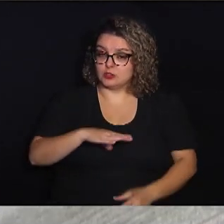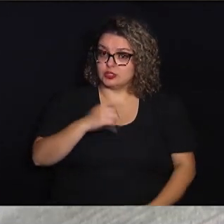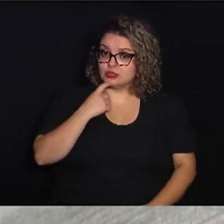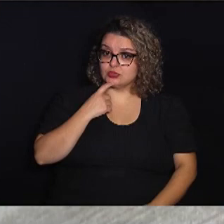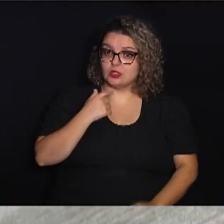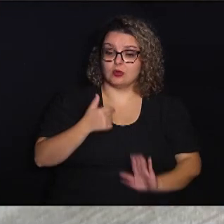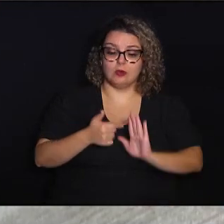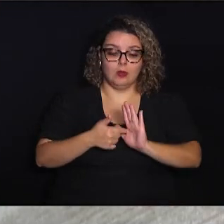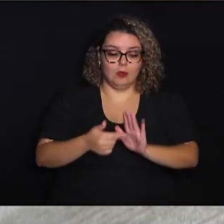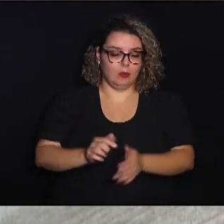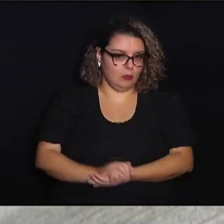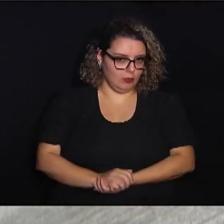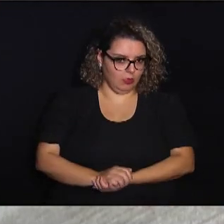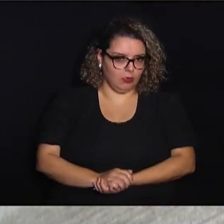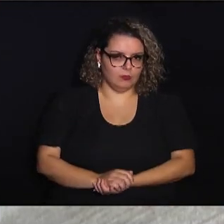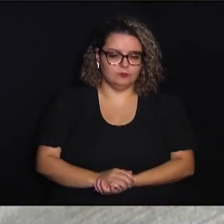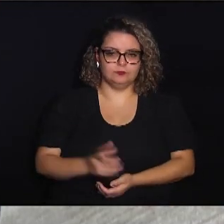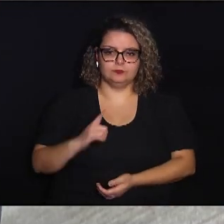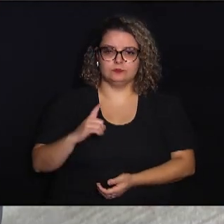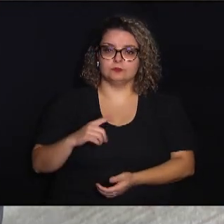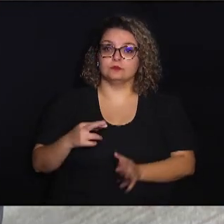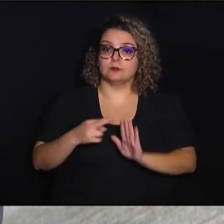a necessidade de nós termos isso aí, mas com regras próprias.